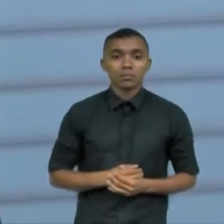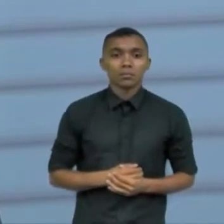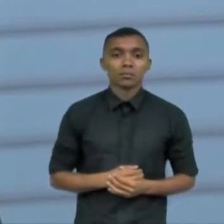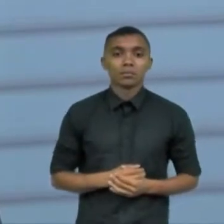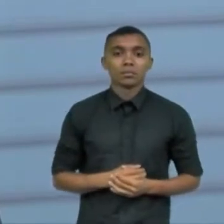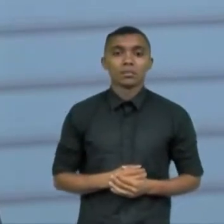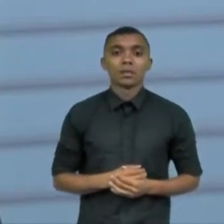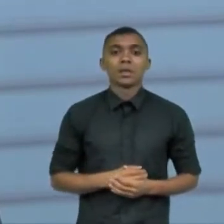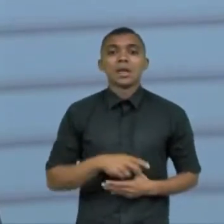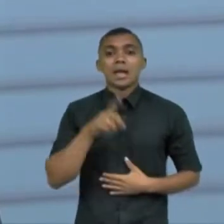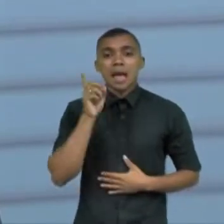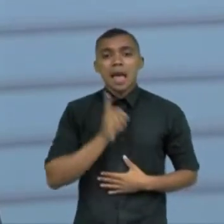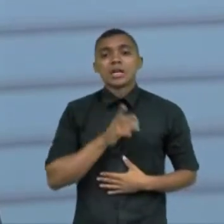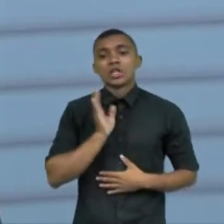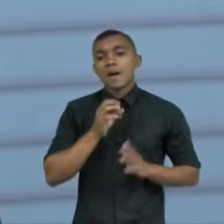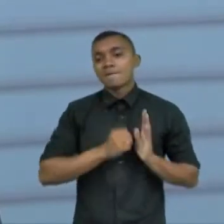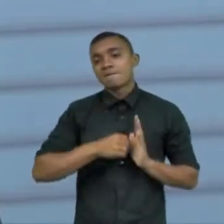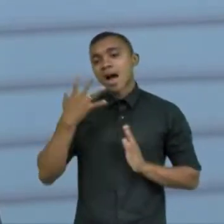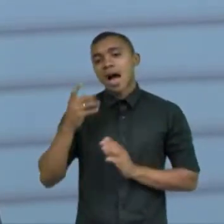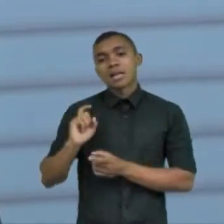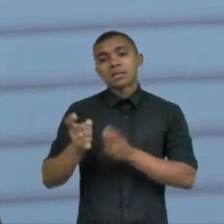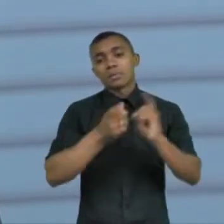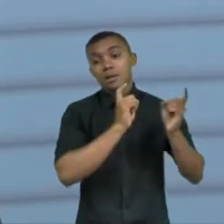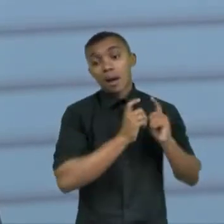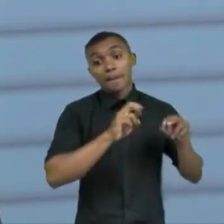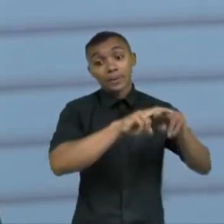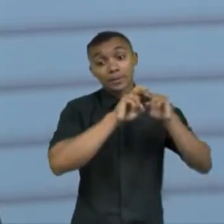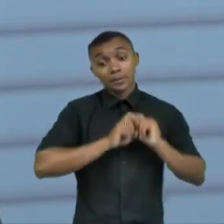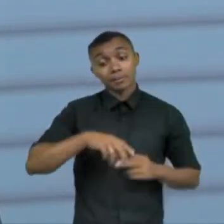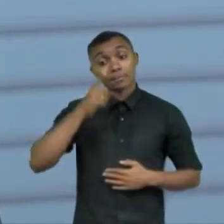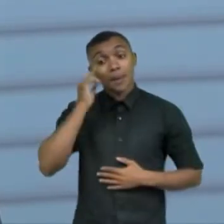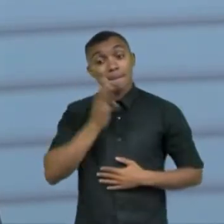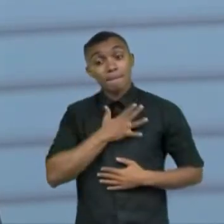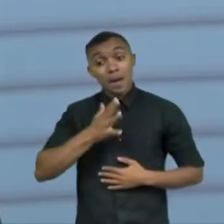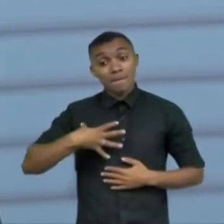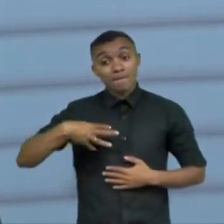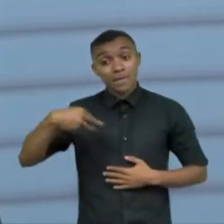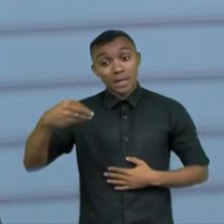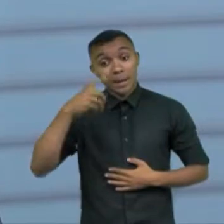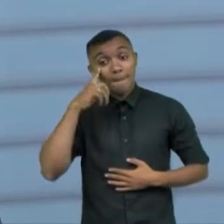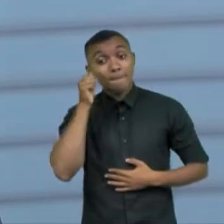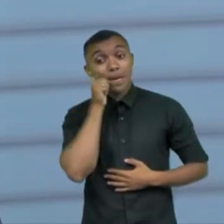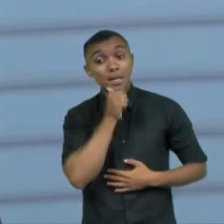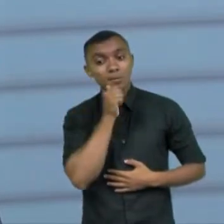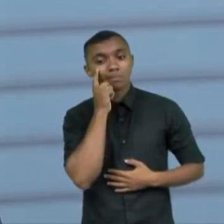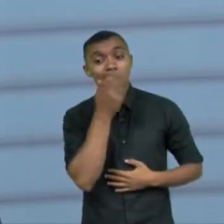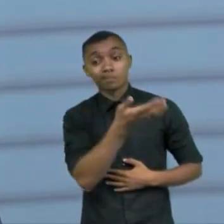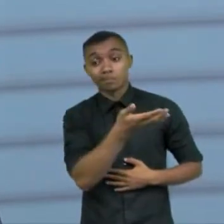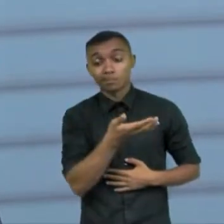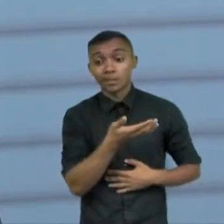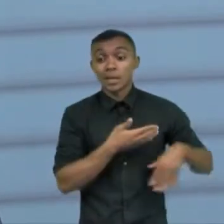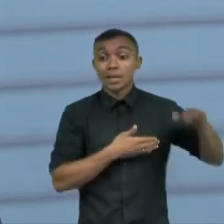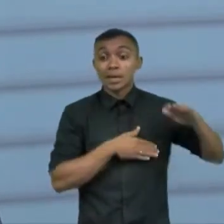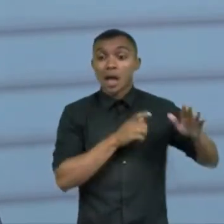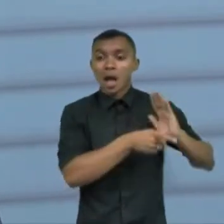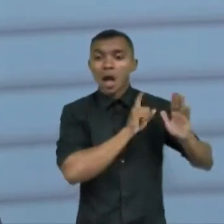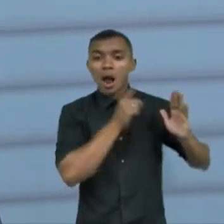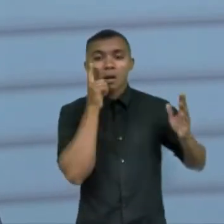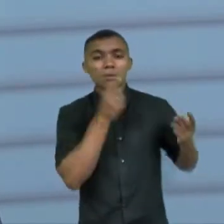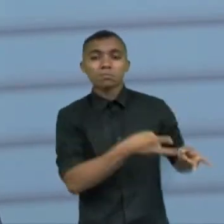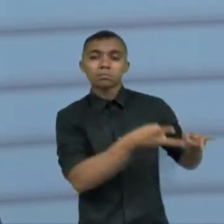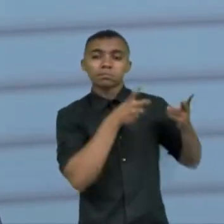também que a gente tem debatido bastante então assim no caso da minha filha ela só me demonstrou